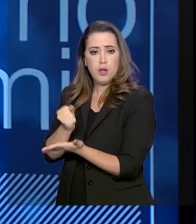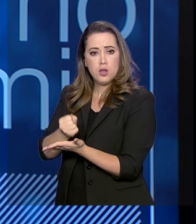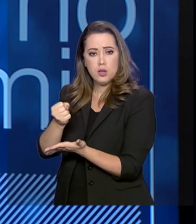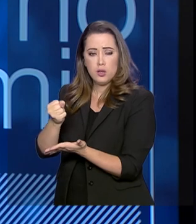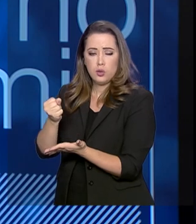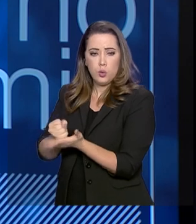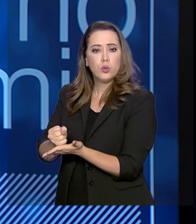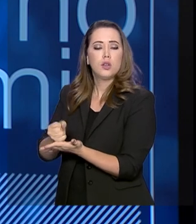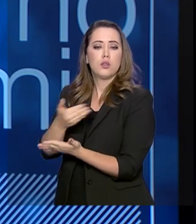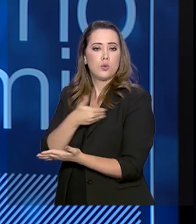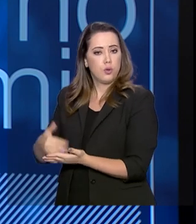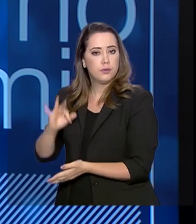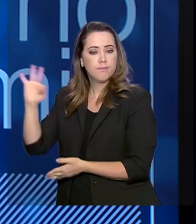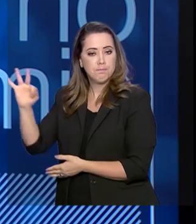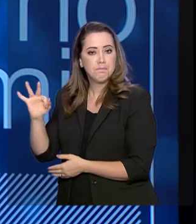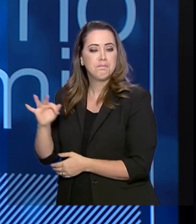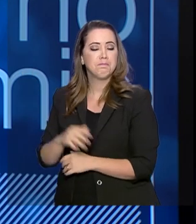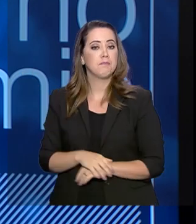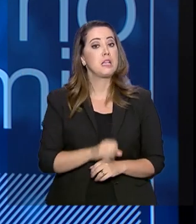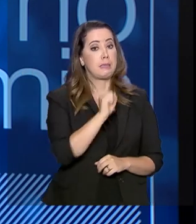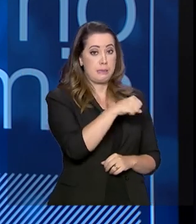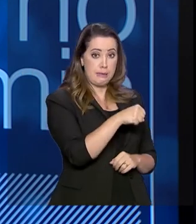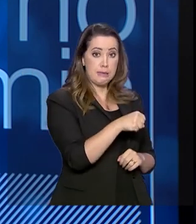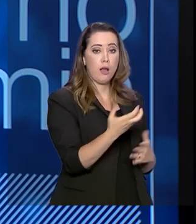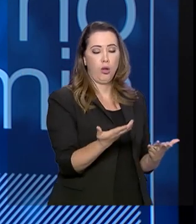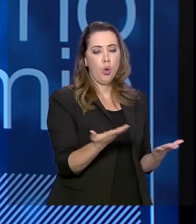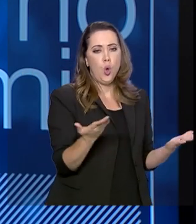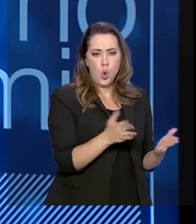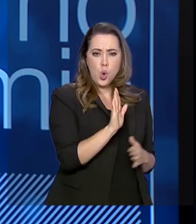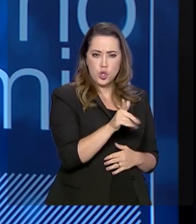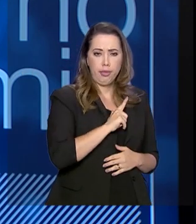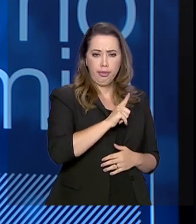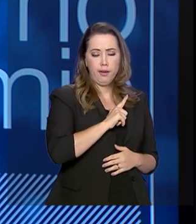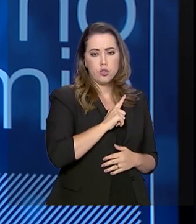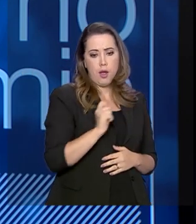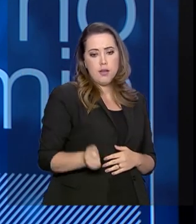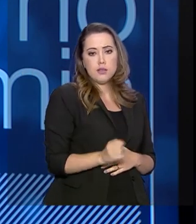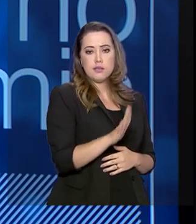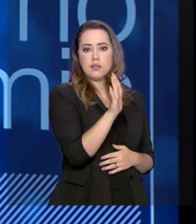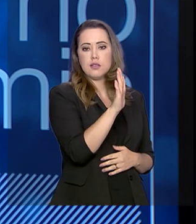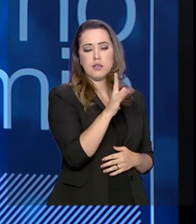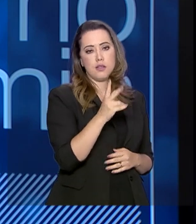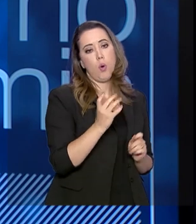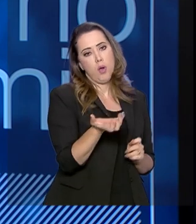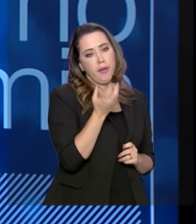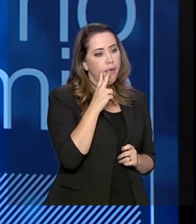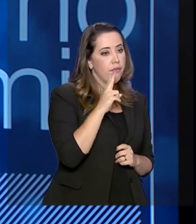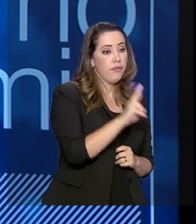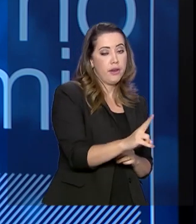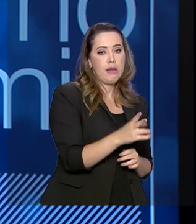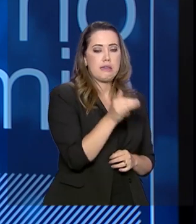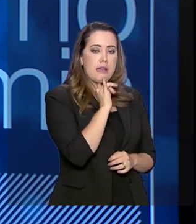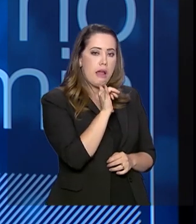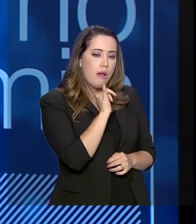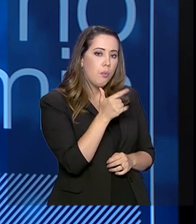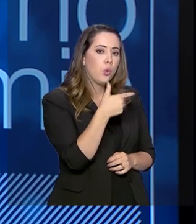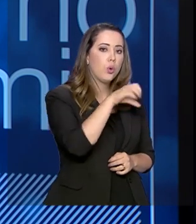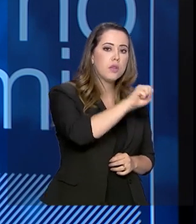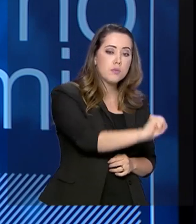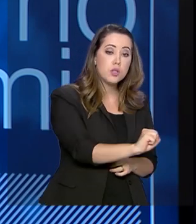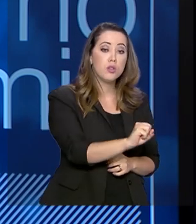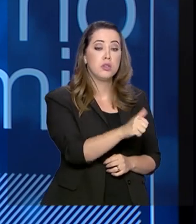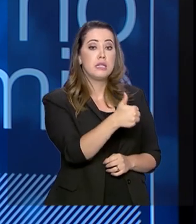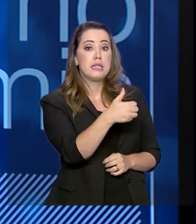Todas as compras do governo federal. Hoje nós já temos as licitações. Então, se você quiser olhar, por exemplo, em 2018 foram 103